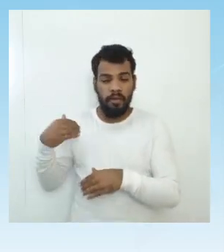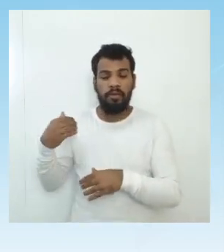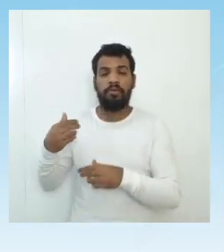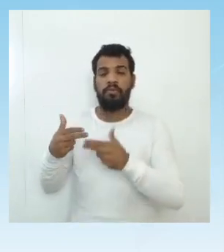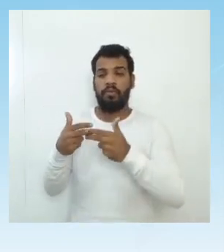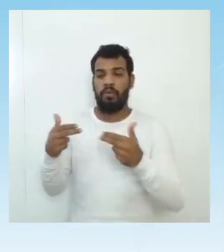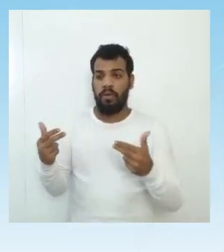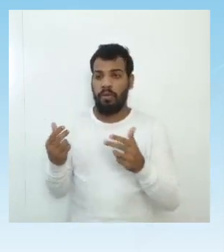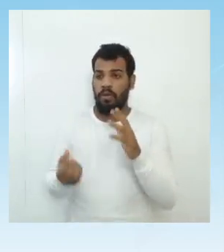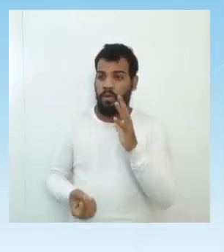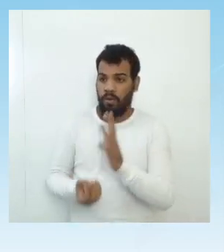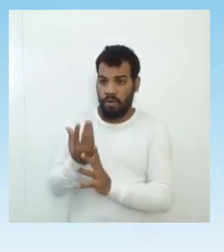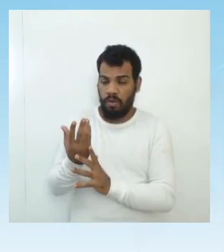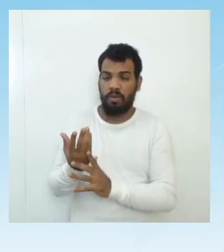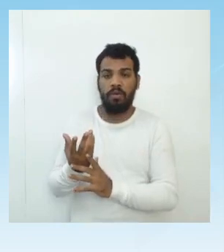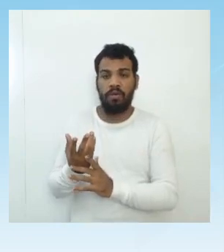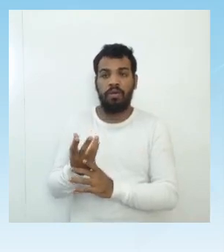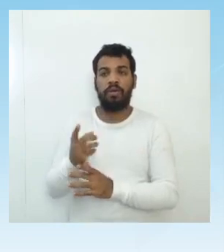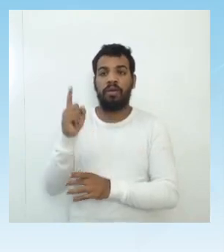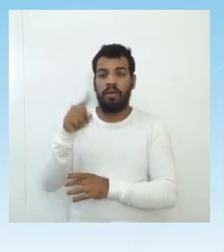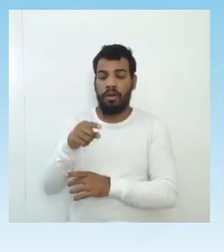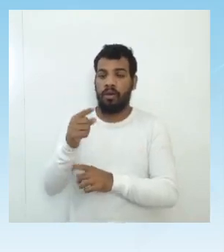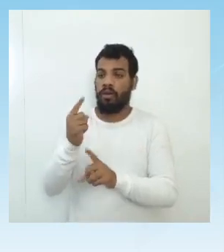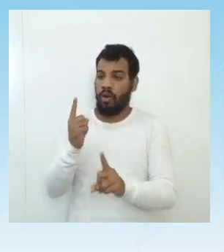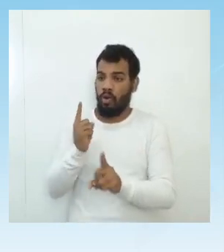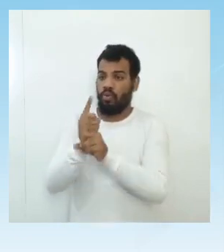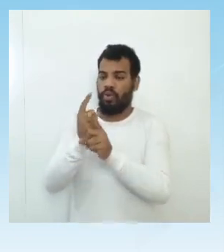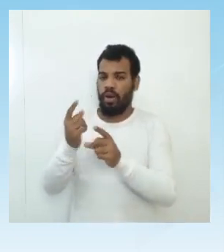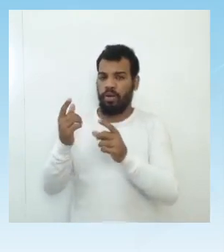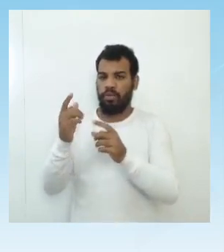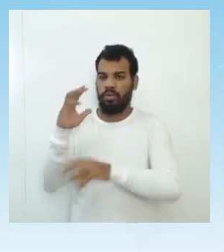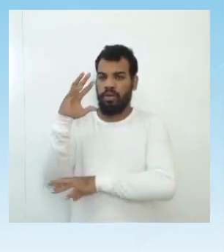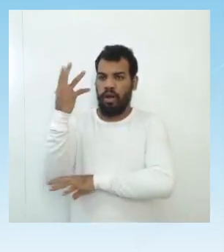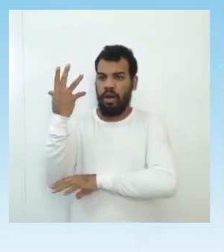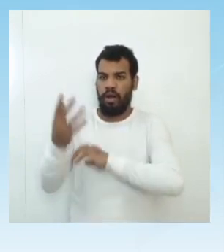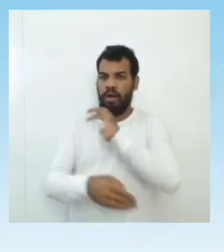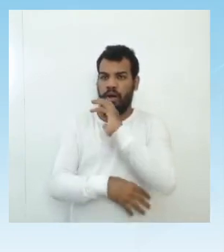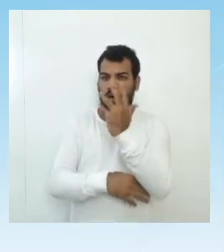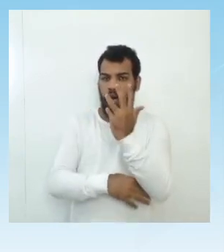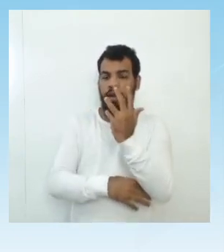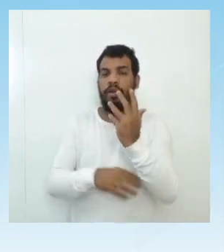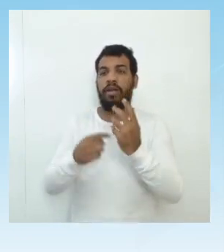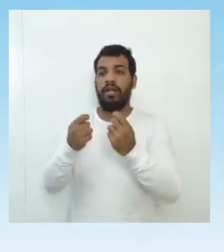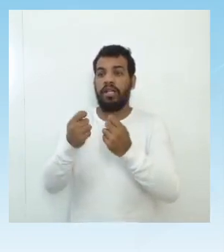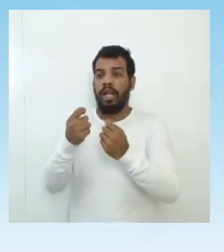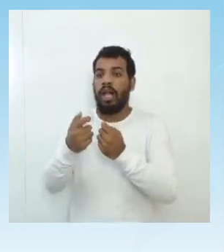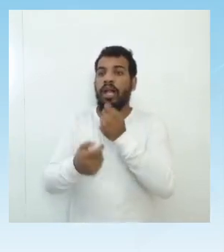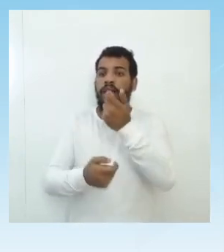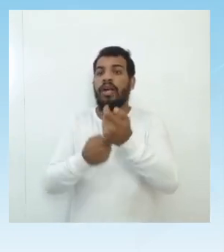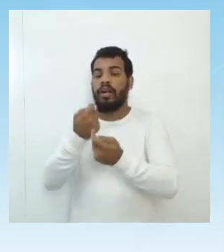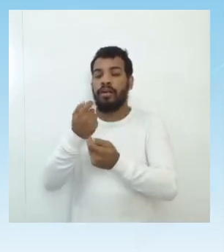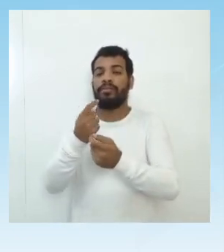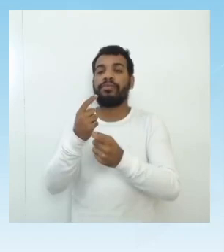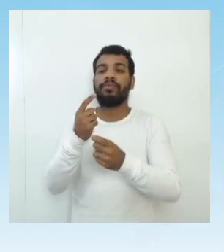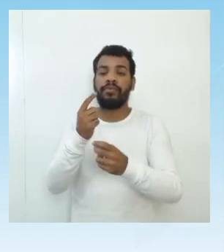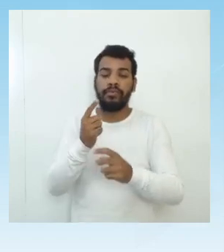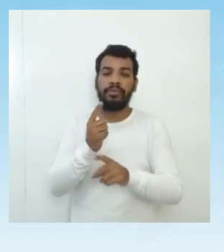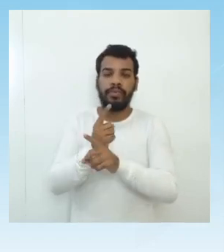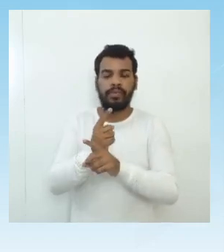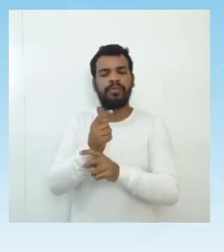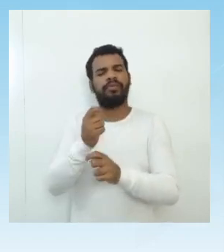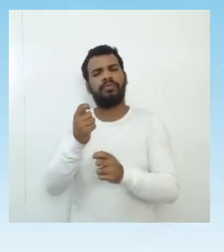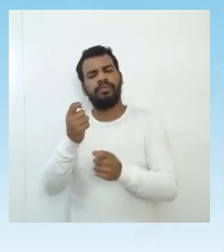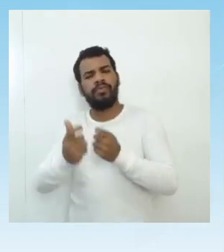elementos que eram encontrados na natureza, quase sempre eram descobertos empiricamente.